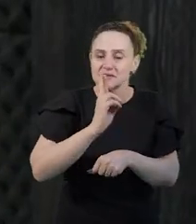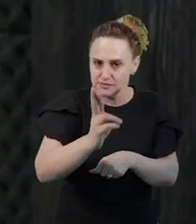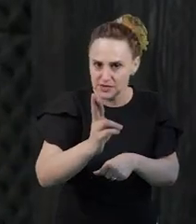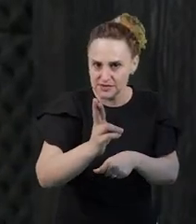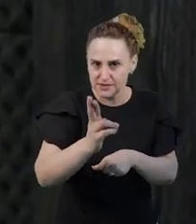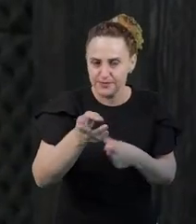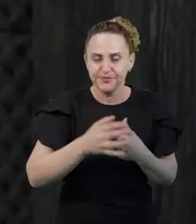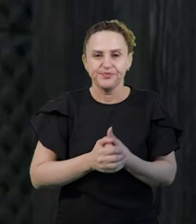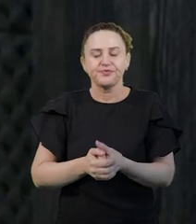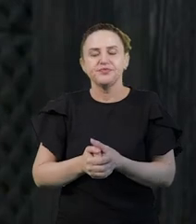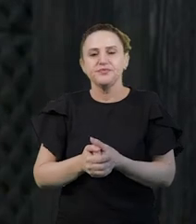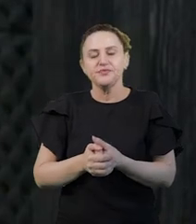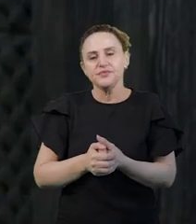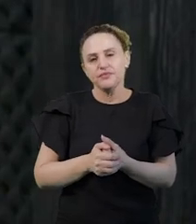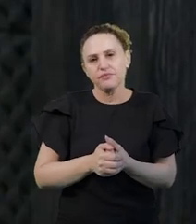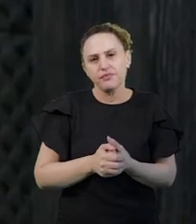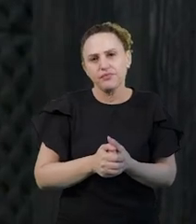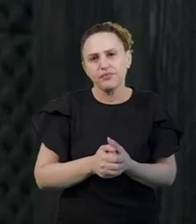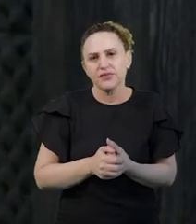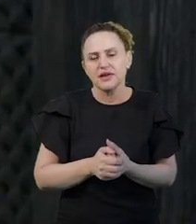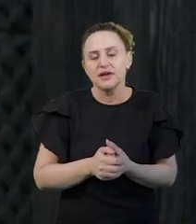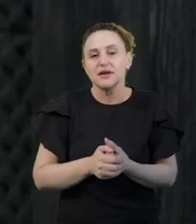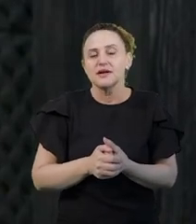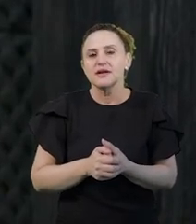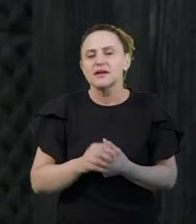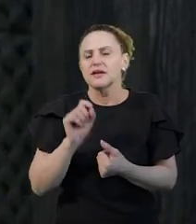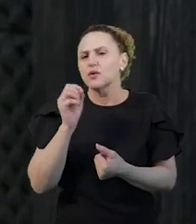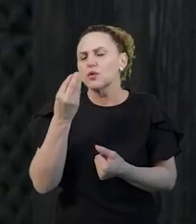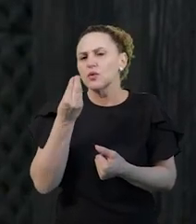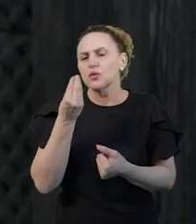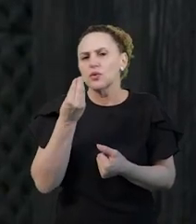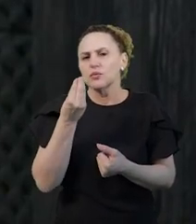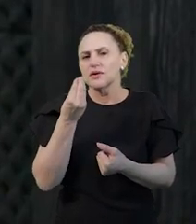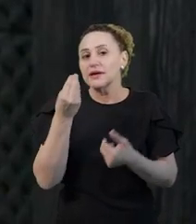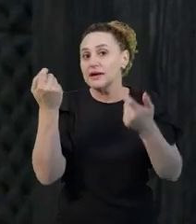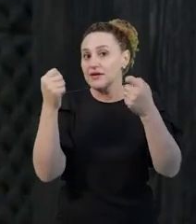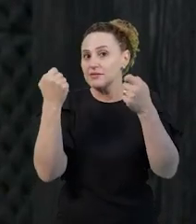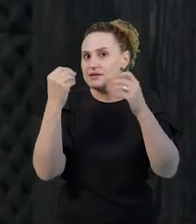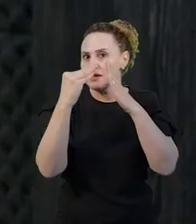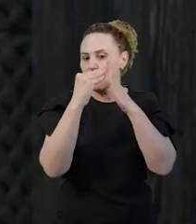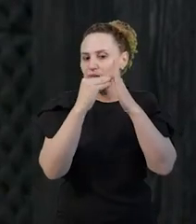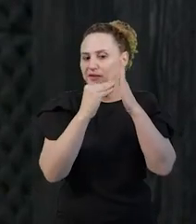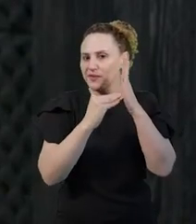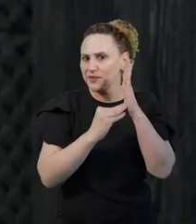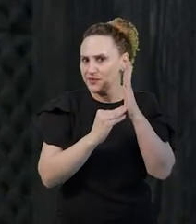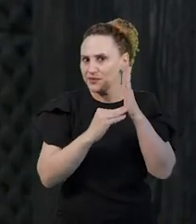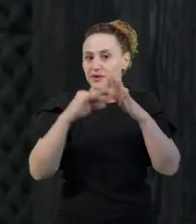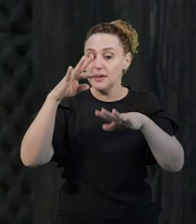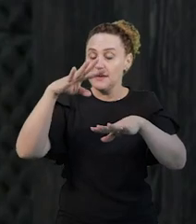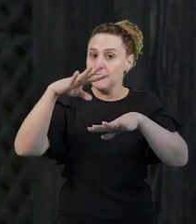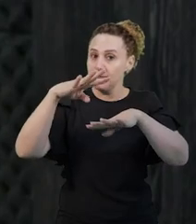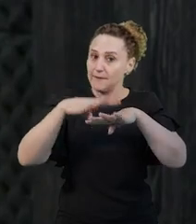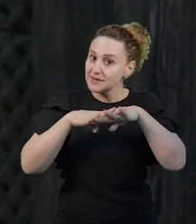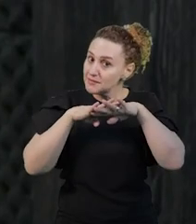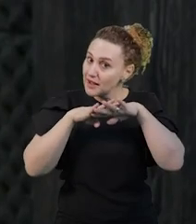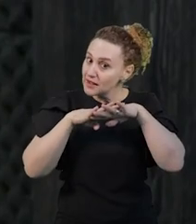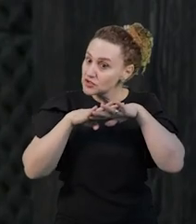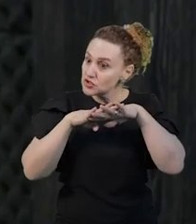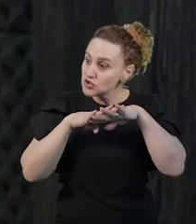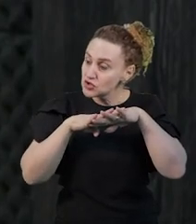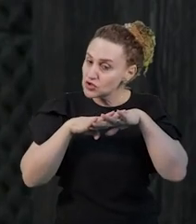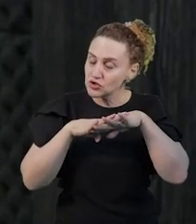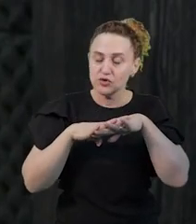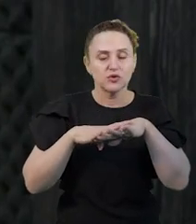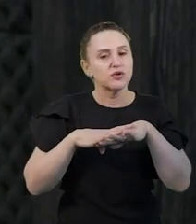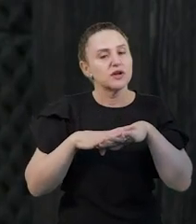e para buscar essa resposta, na verdade, ele vai precisar de conteúdos, que podem ser matemáticos ou não, dependendo do